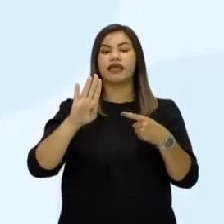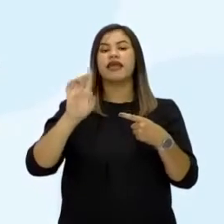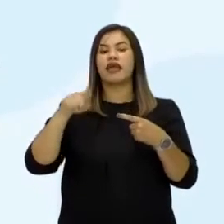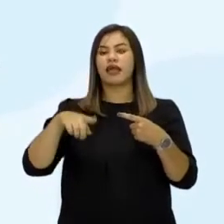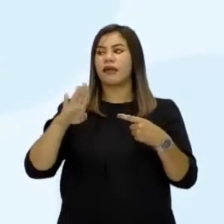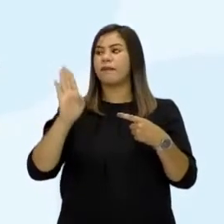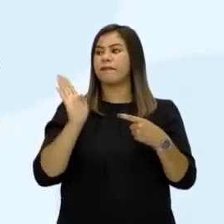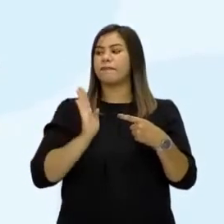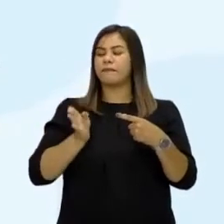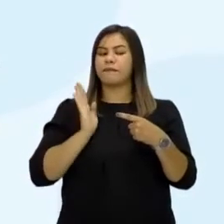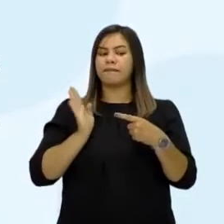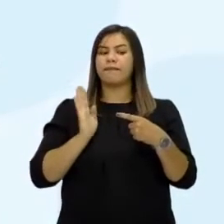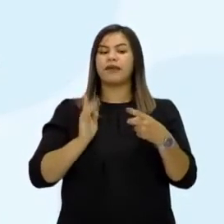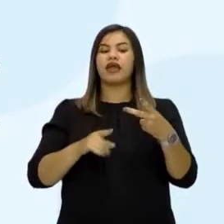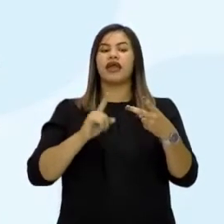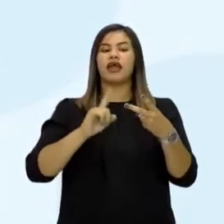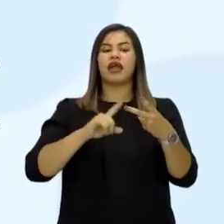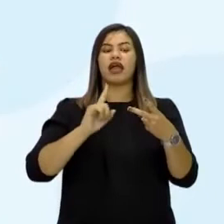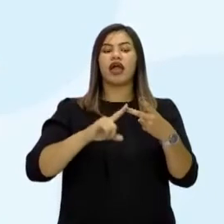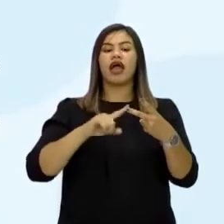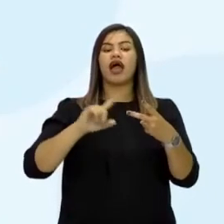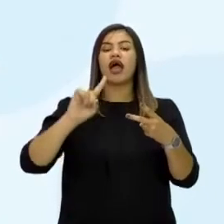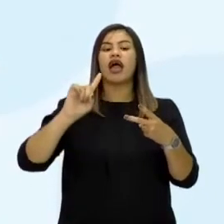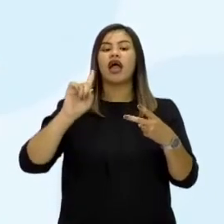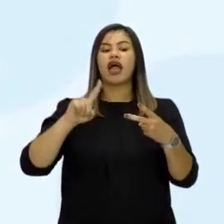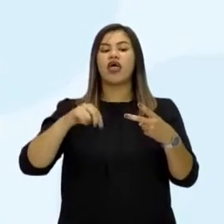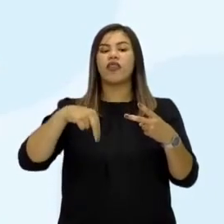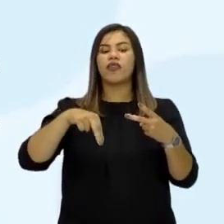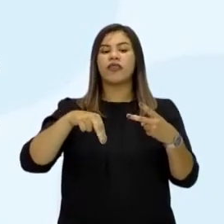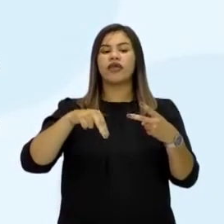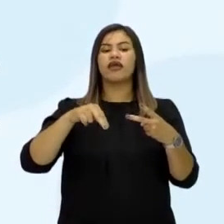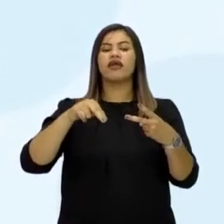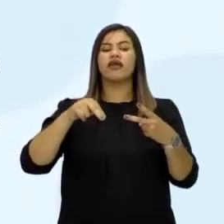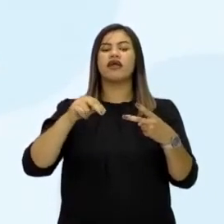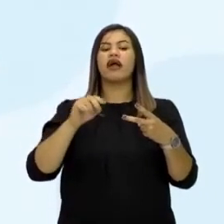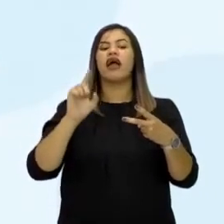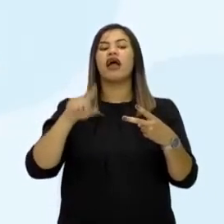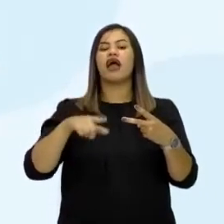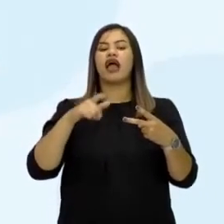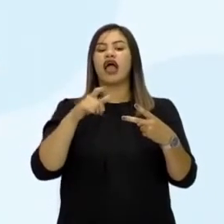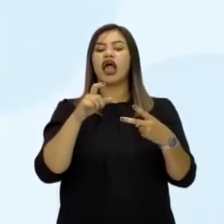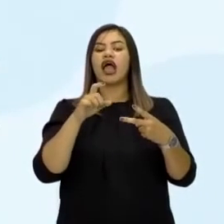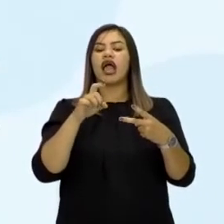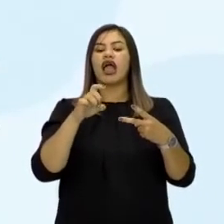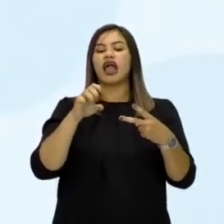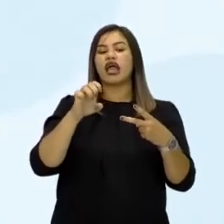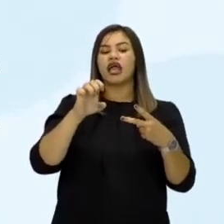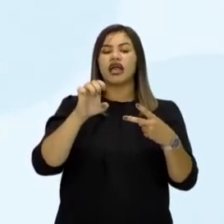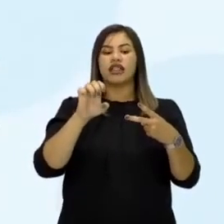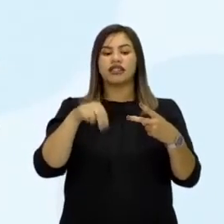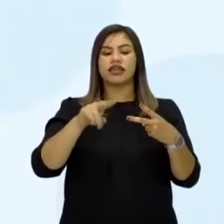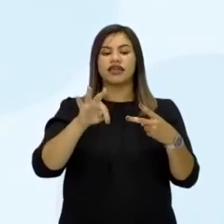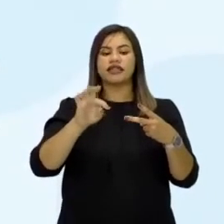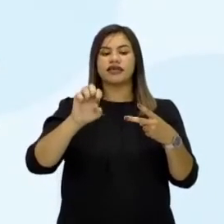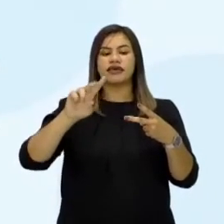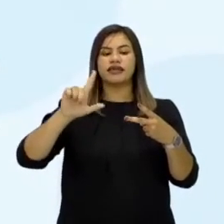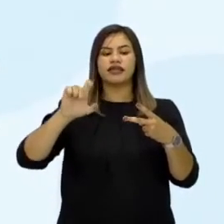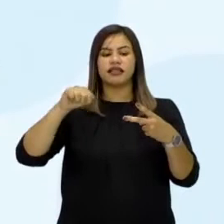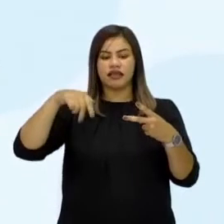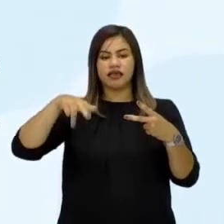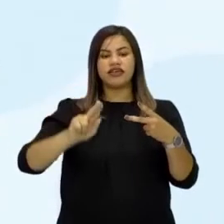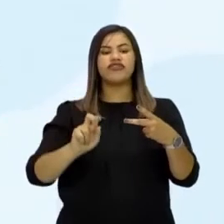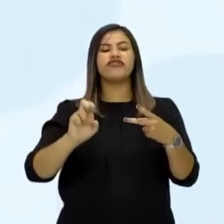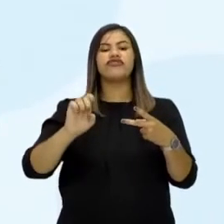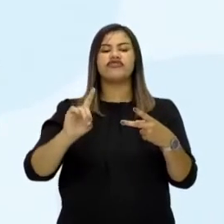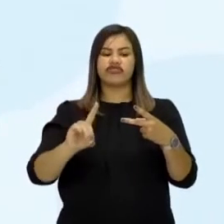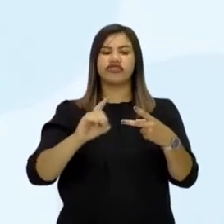O Netherland, Países Baixos, que é a Holanda, né? O N, E. E Luxemburgo, aí, o Lux. Por isso, essa sigla